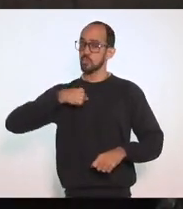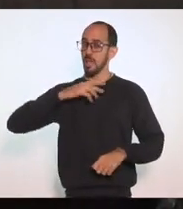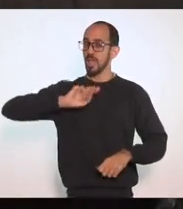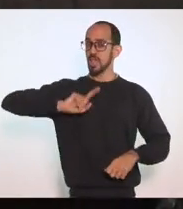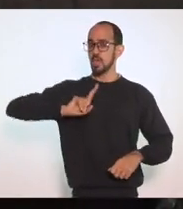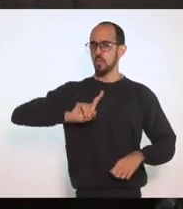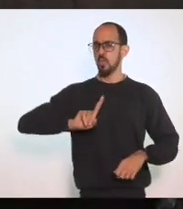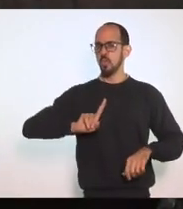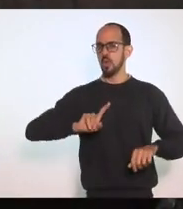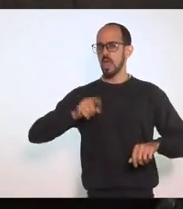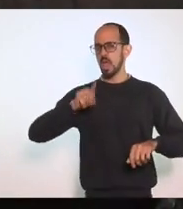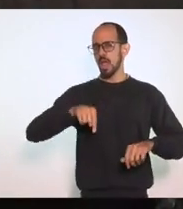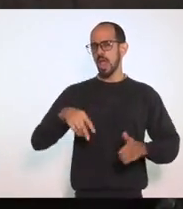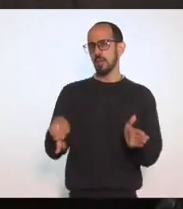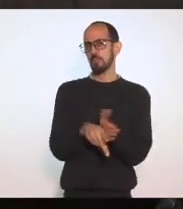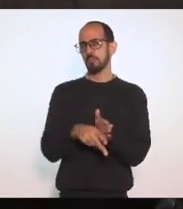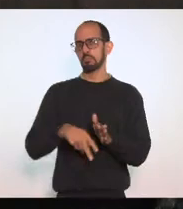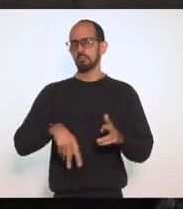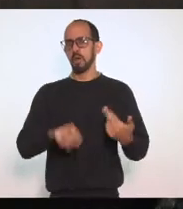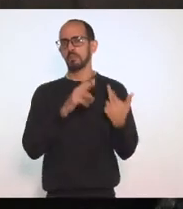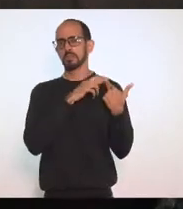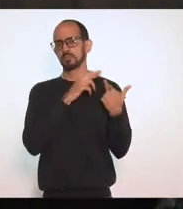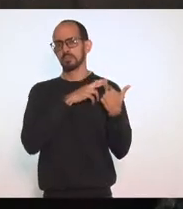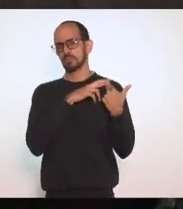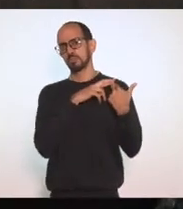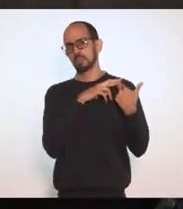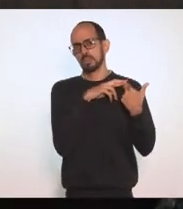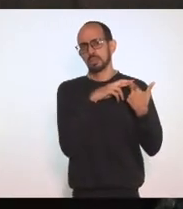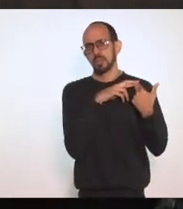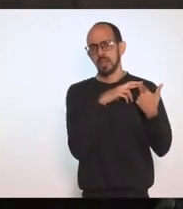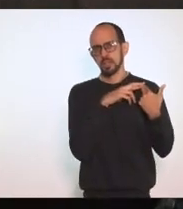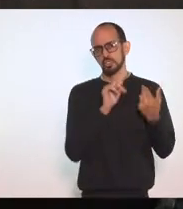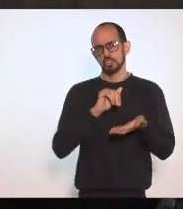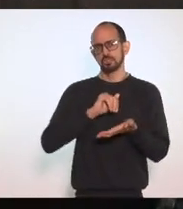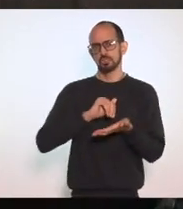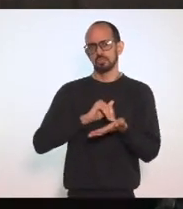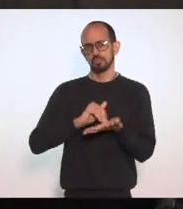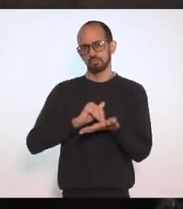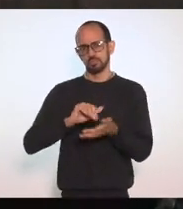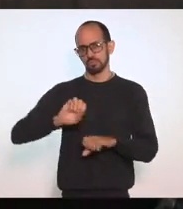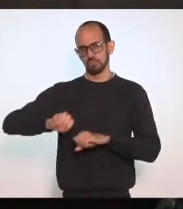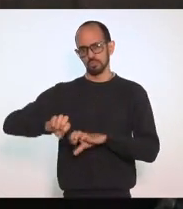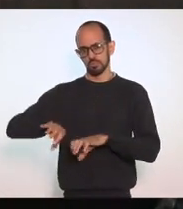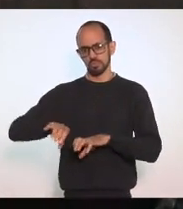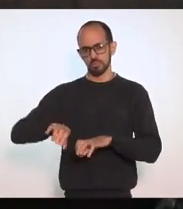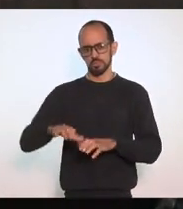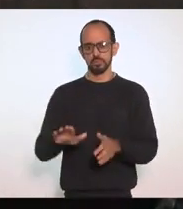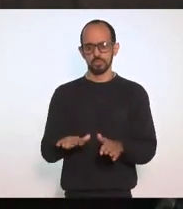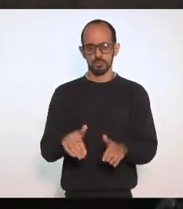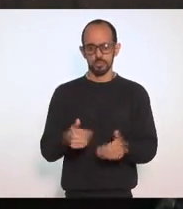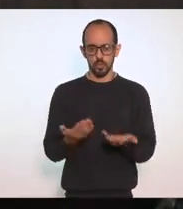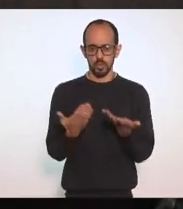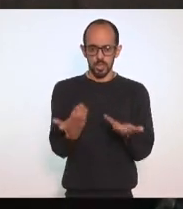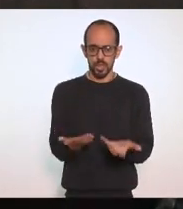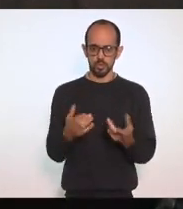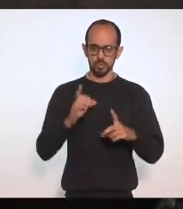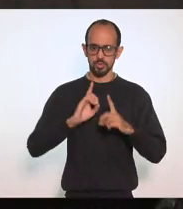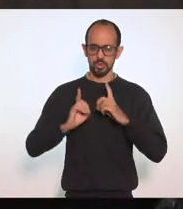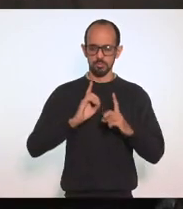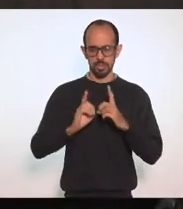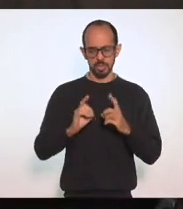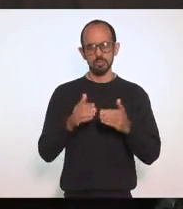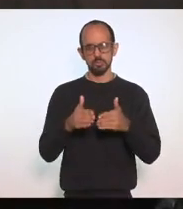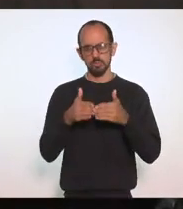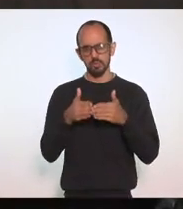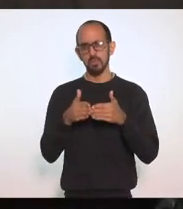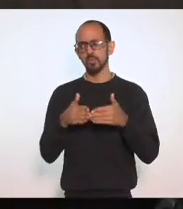autoridade Sanitária estadual Por isso faço aqui Essa primeira discussão O projeto entrará em pauta Em algum momento Eu quero que os deputados Deputados Se debrucem sobre ele